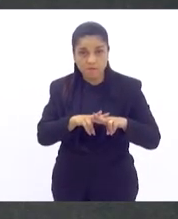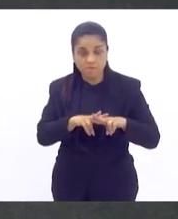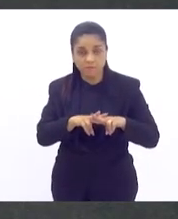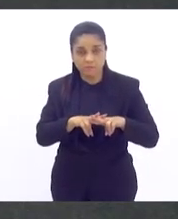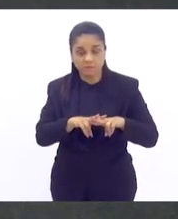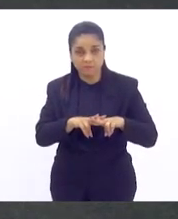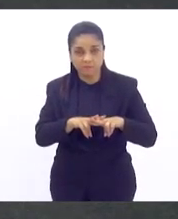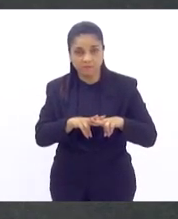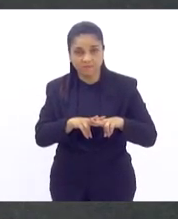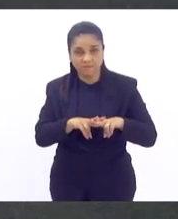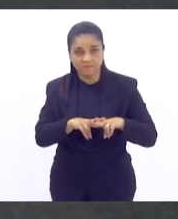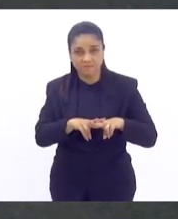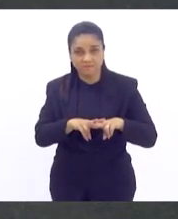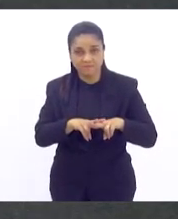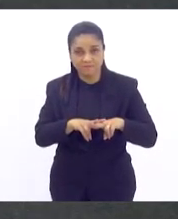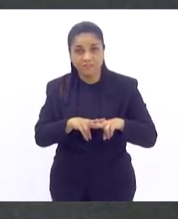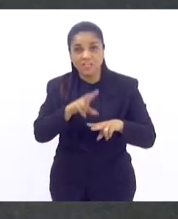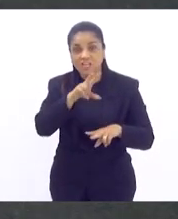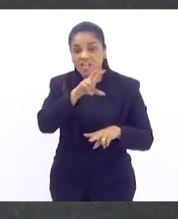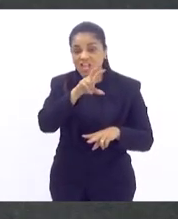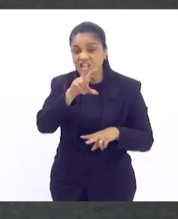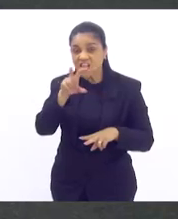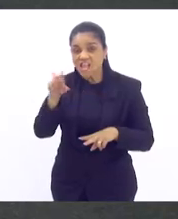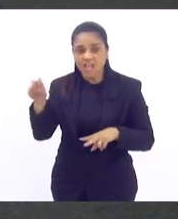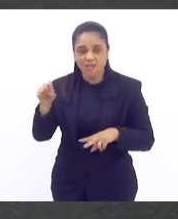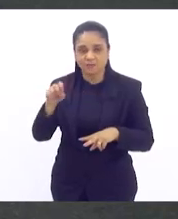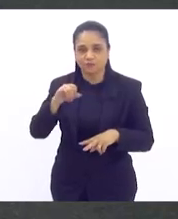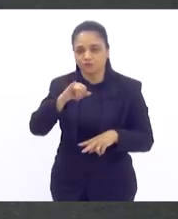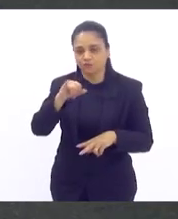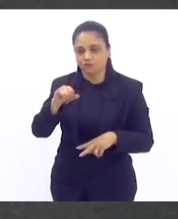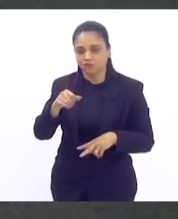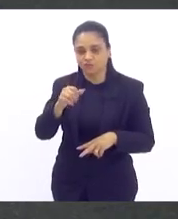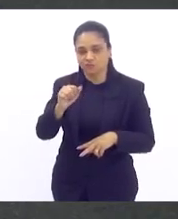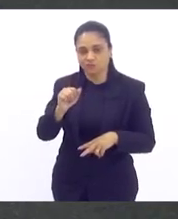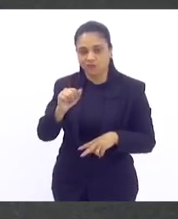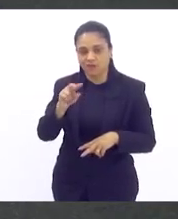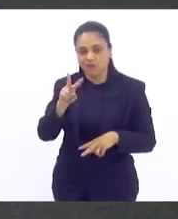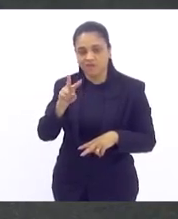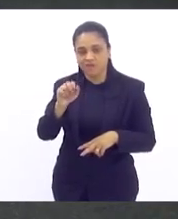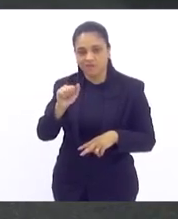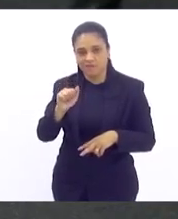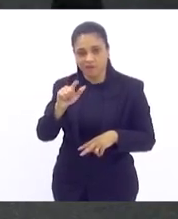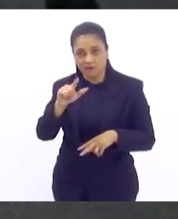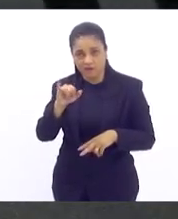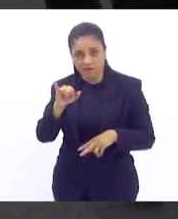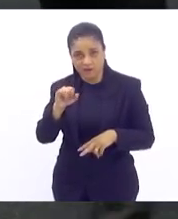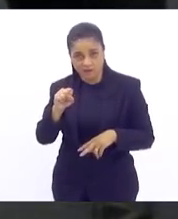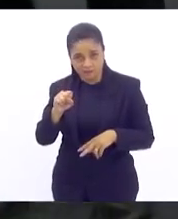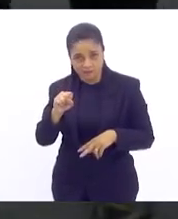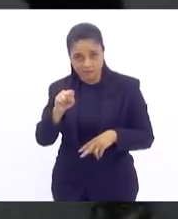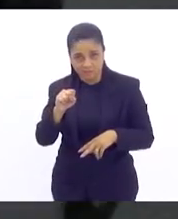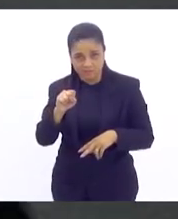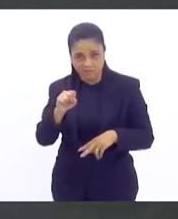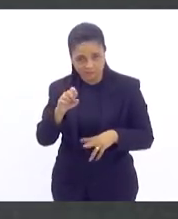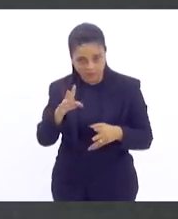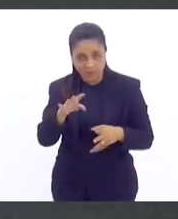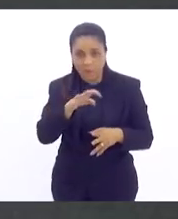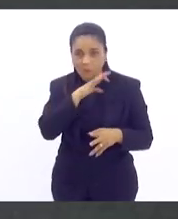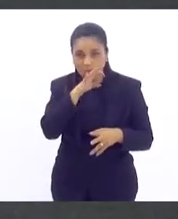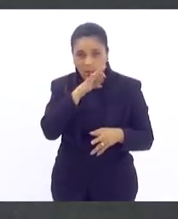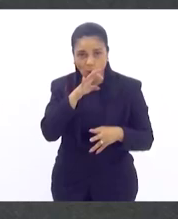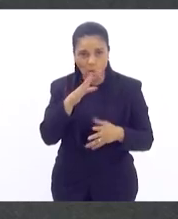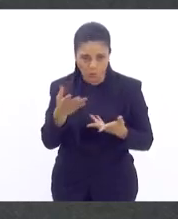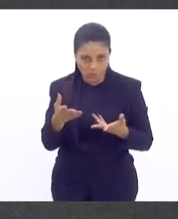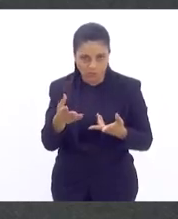aprendemos os 500 javalis com base a um decreto que a gente fez no tempo do Ministério de Regulamento da Lei de Crimes